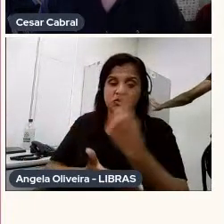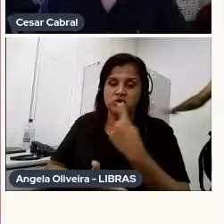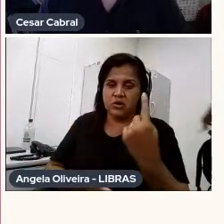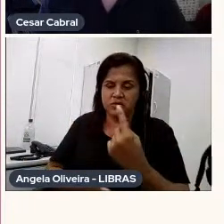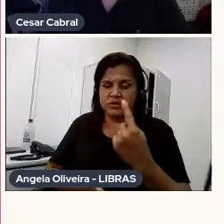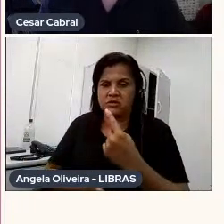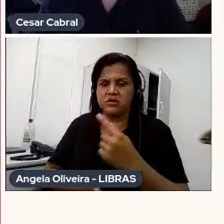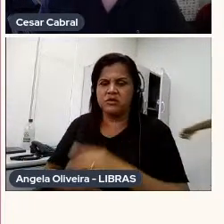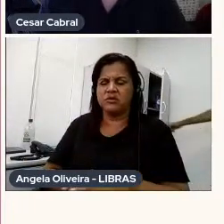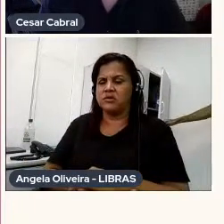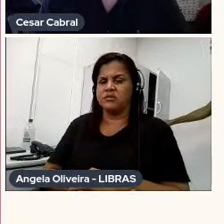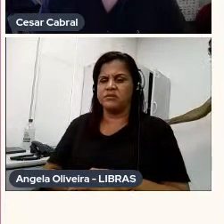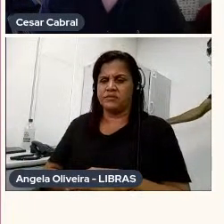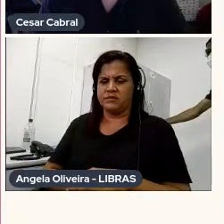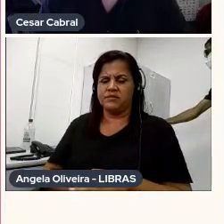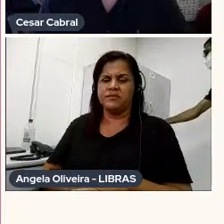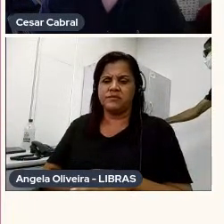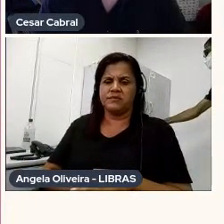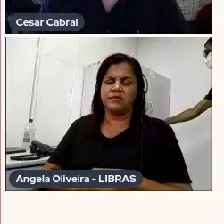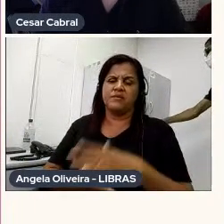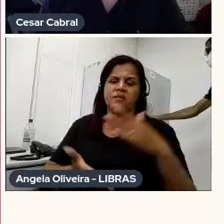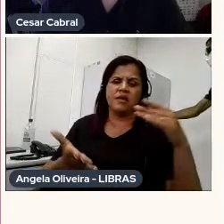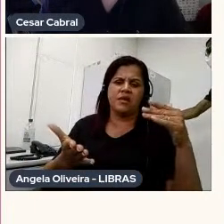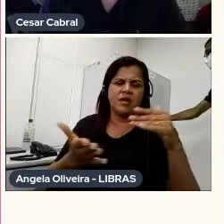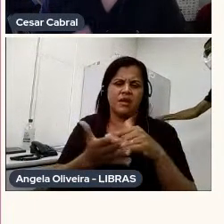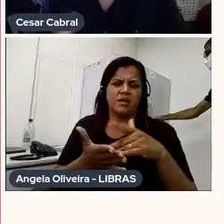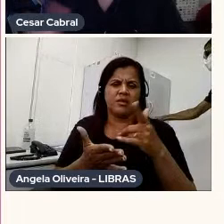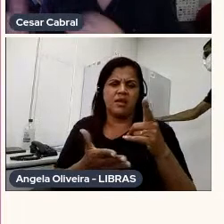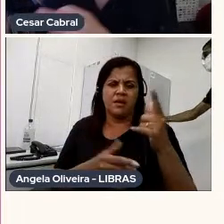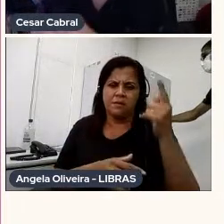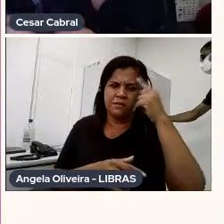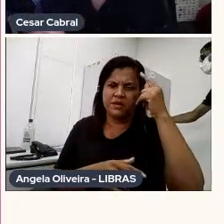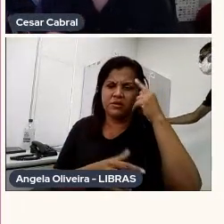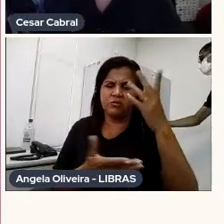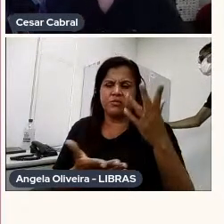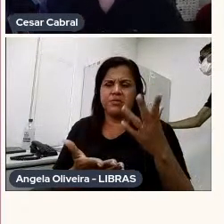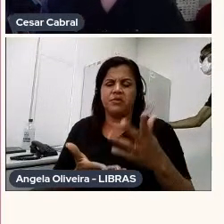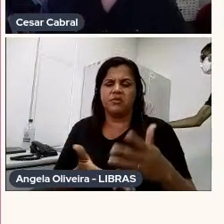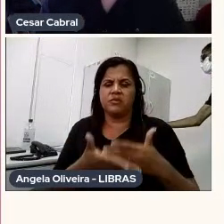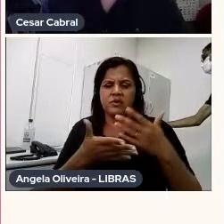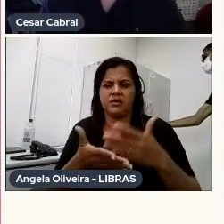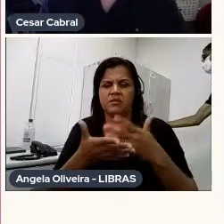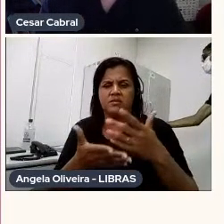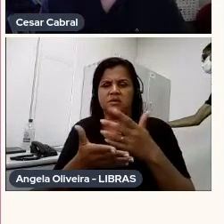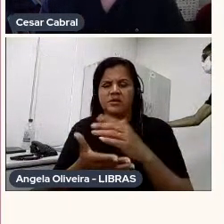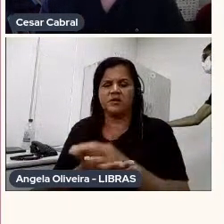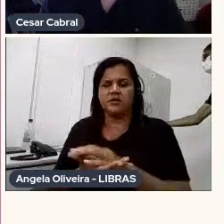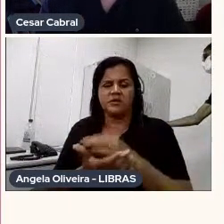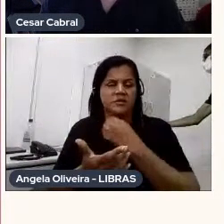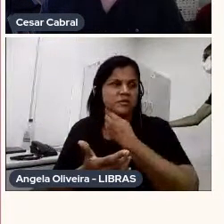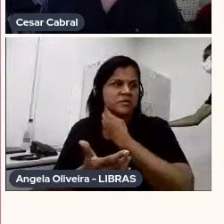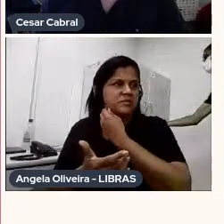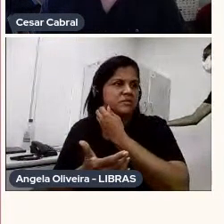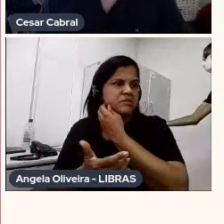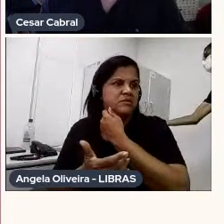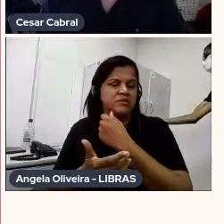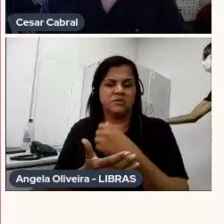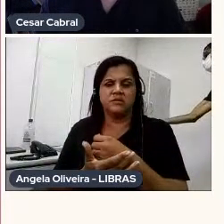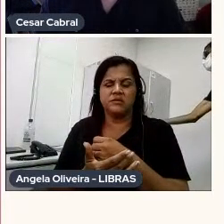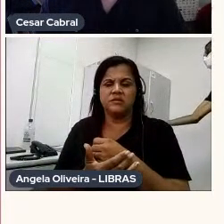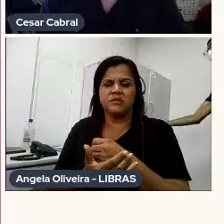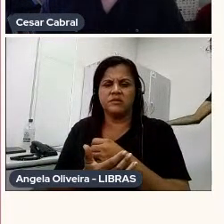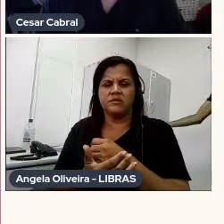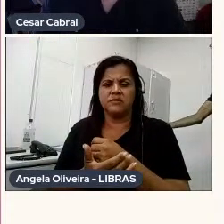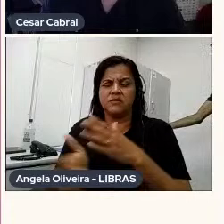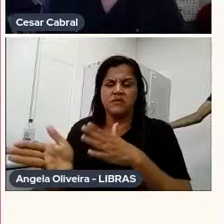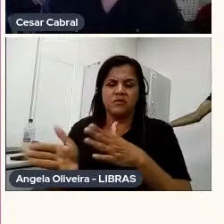e até pensando um pouco na animação e o que a gente levou para o longa também, foi um processo de animação